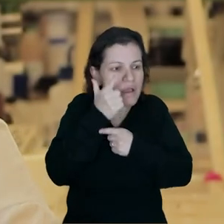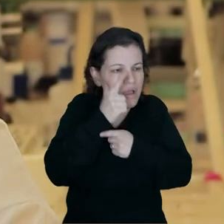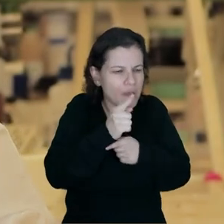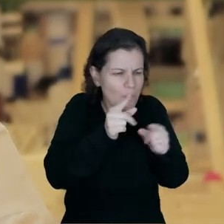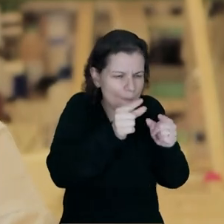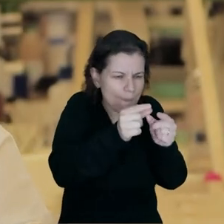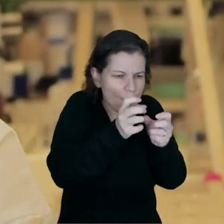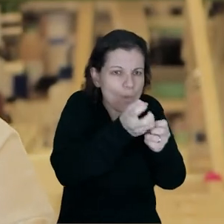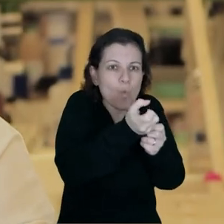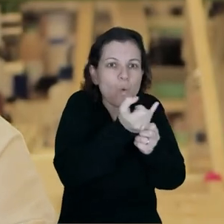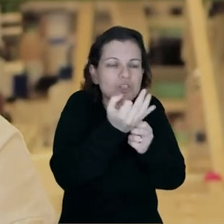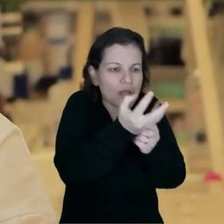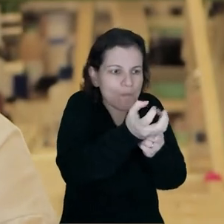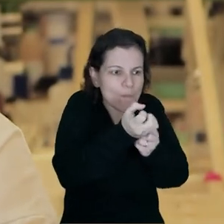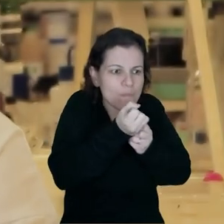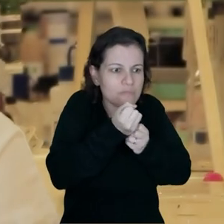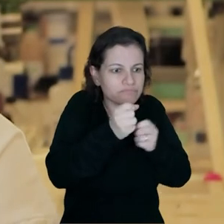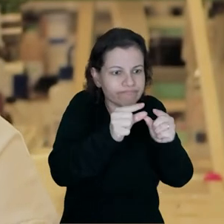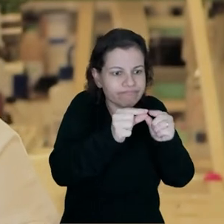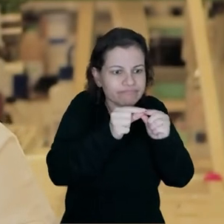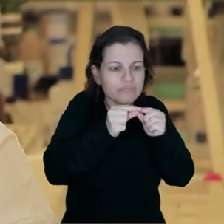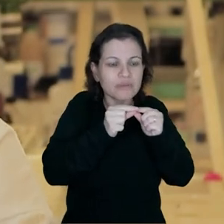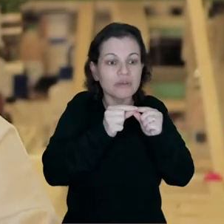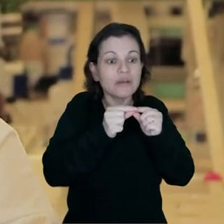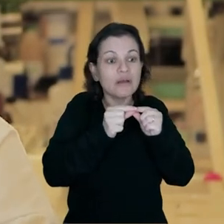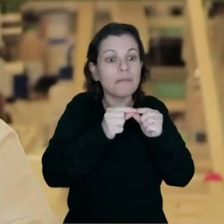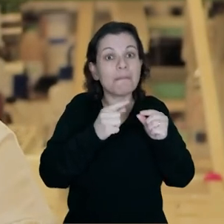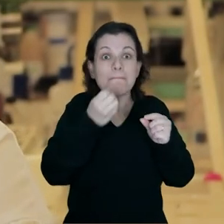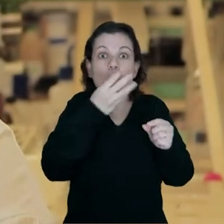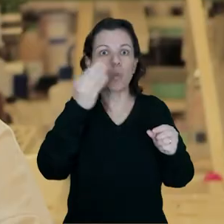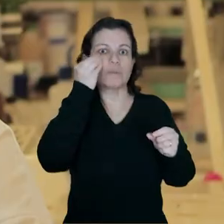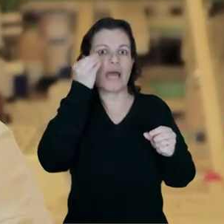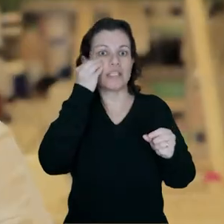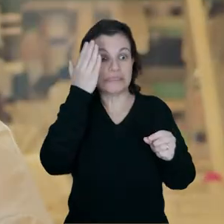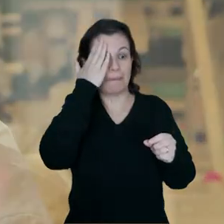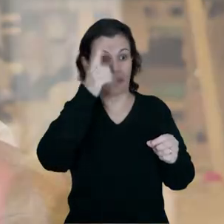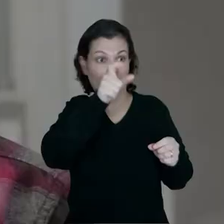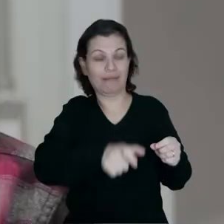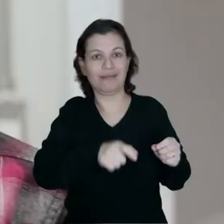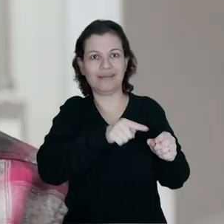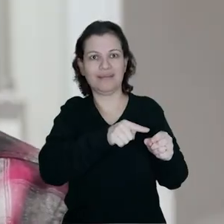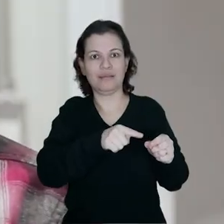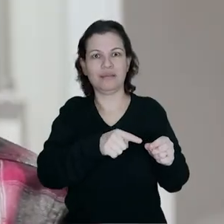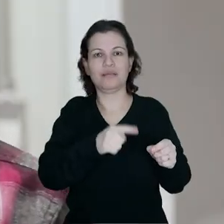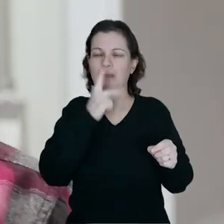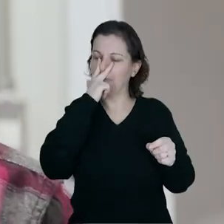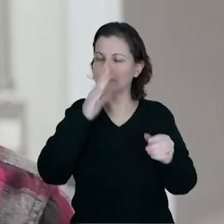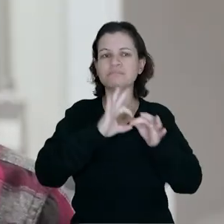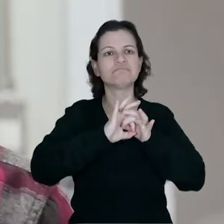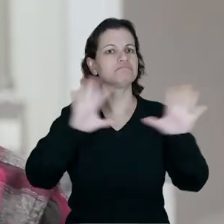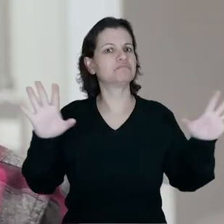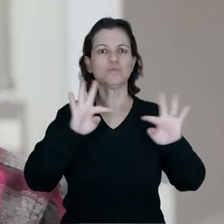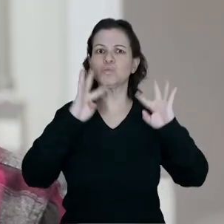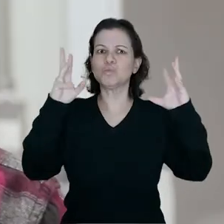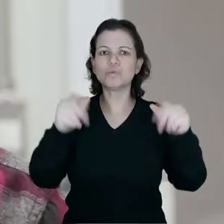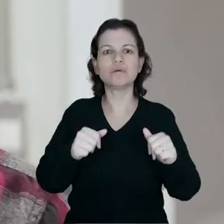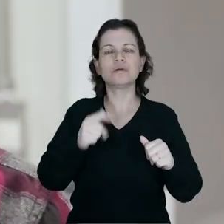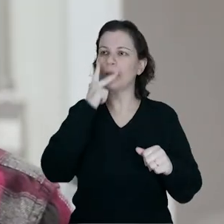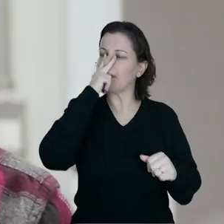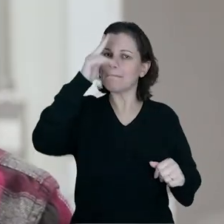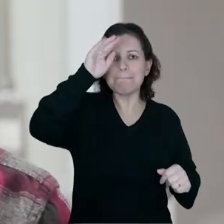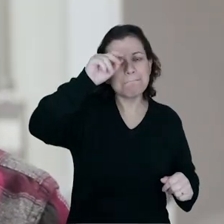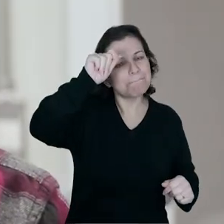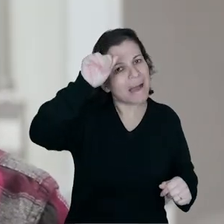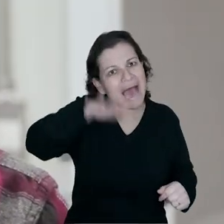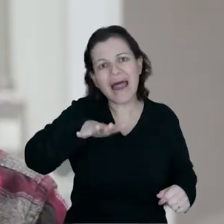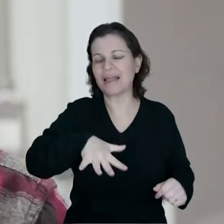conseguimos extrair a quantidade suficiente para um bom teste. E, além de tudo, além da disponibilidade, isso é